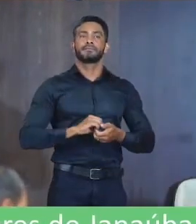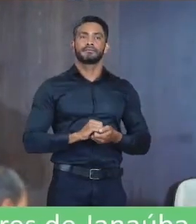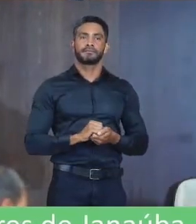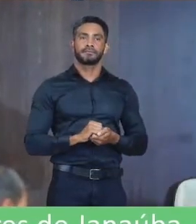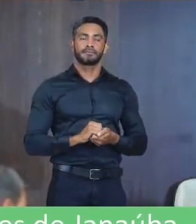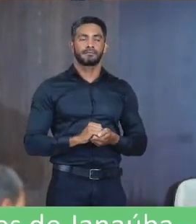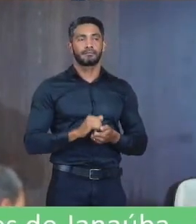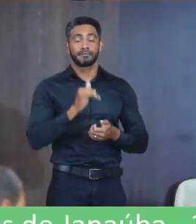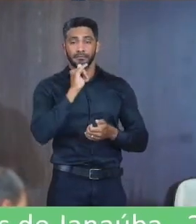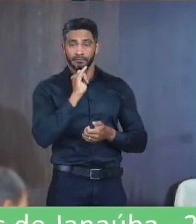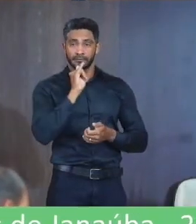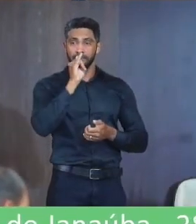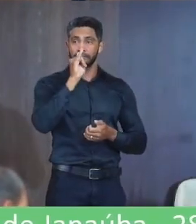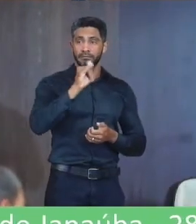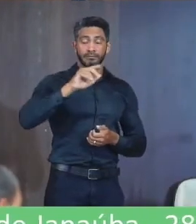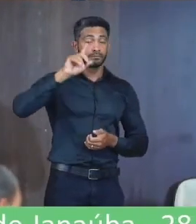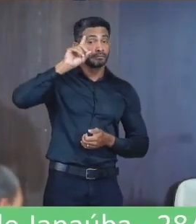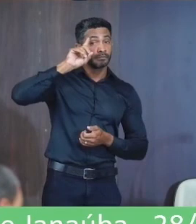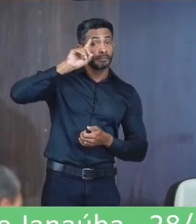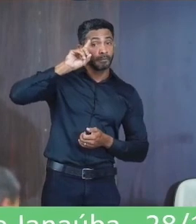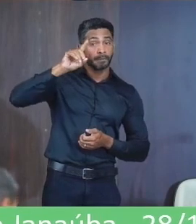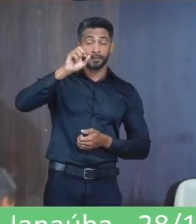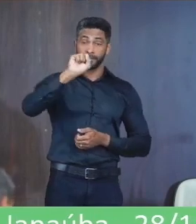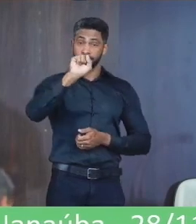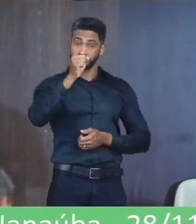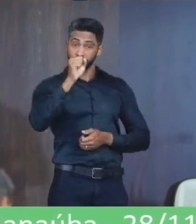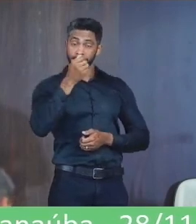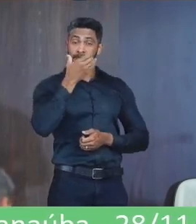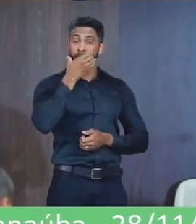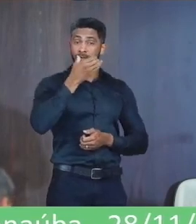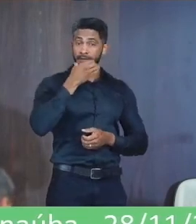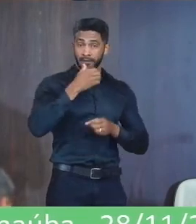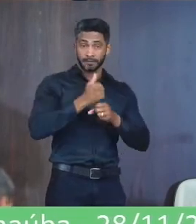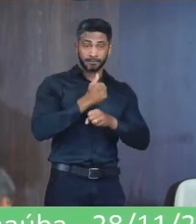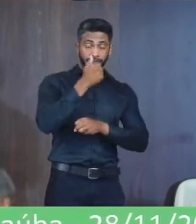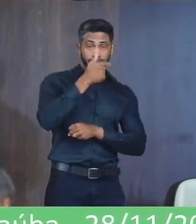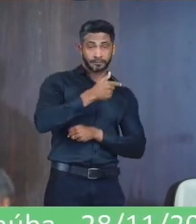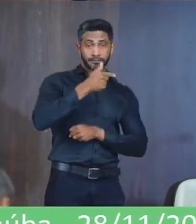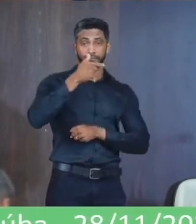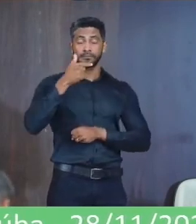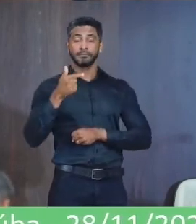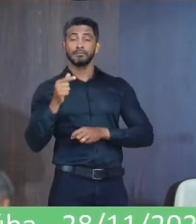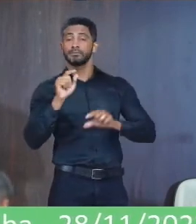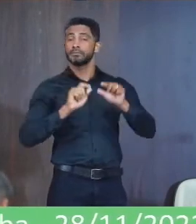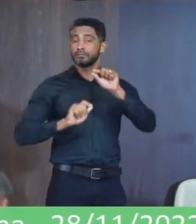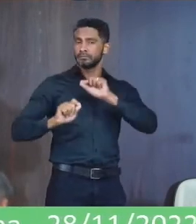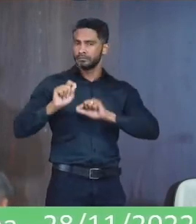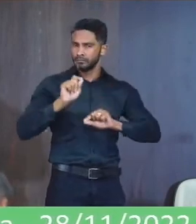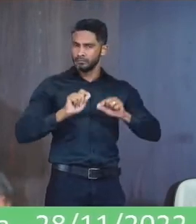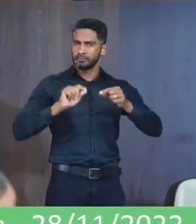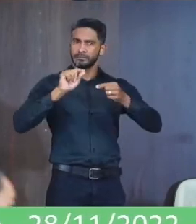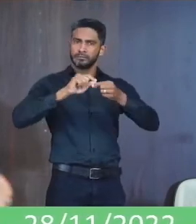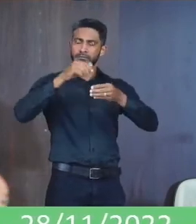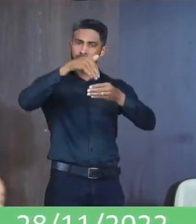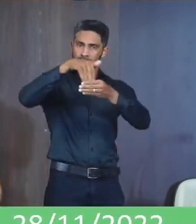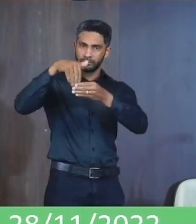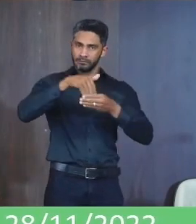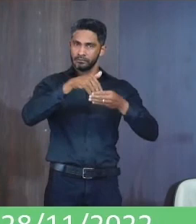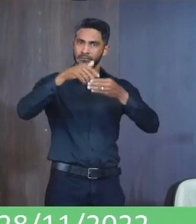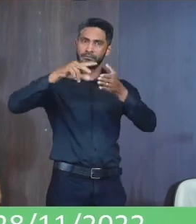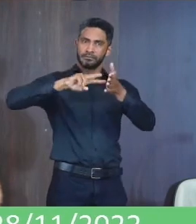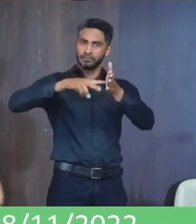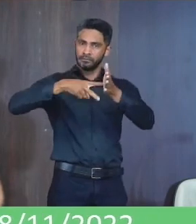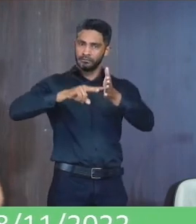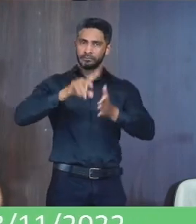Informando a data Do dia 8 de dezembro de 2022 Para a realização das eleições sindicais